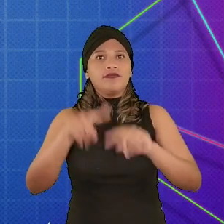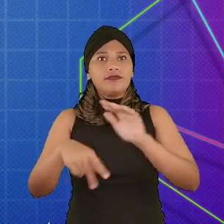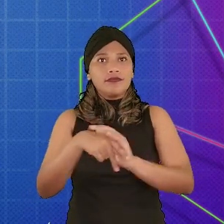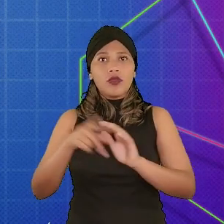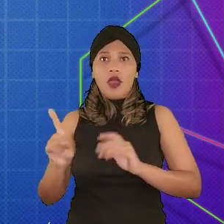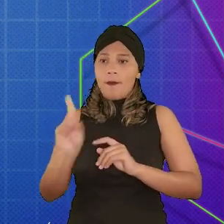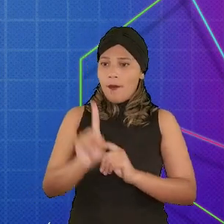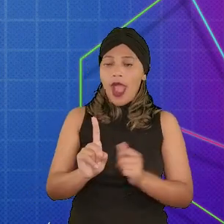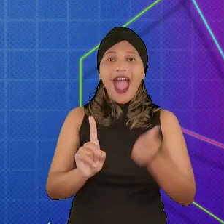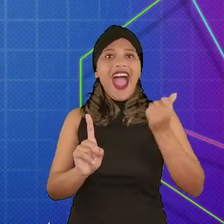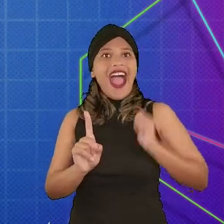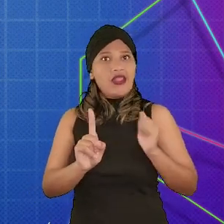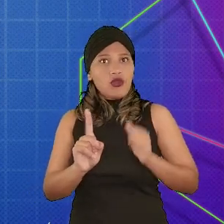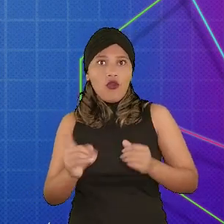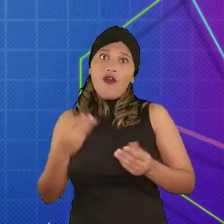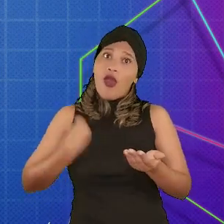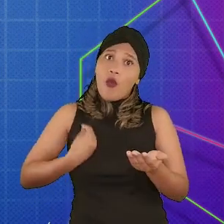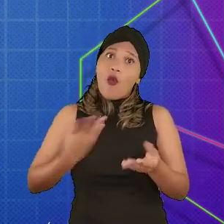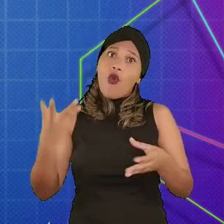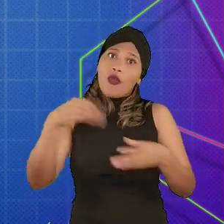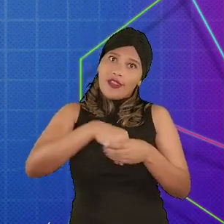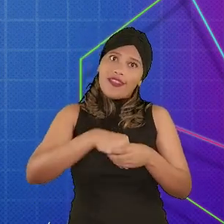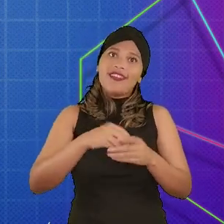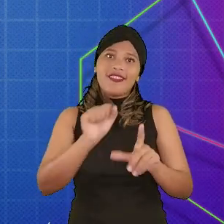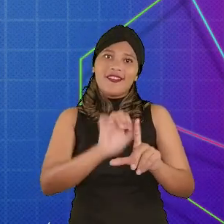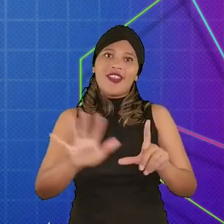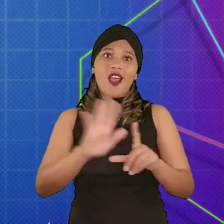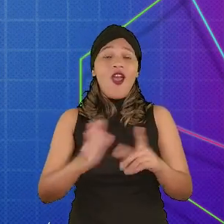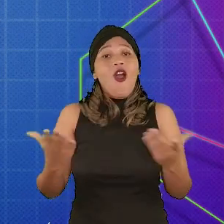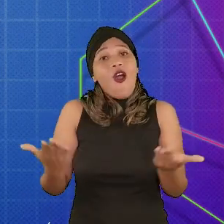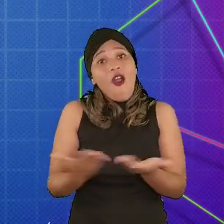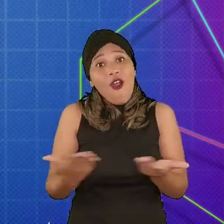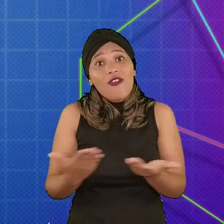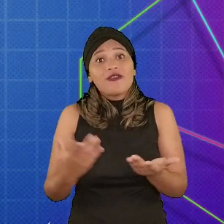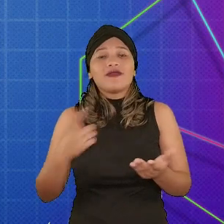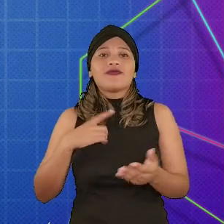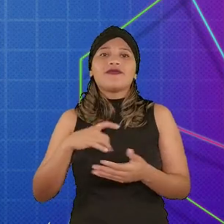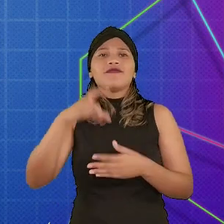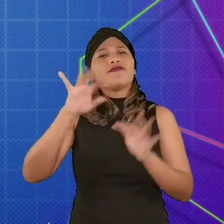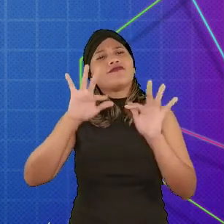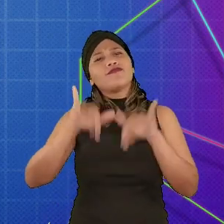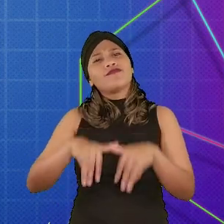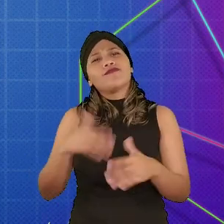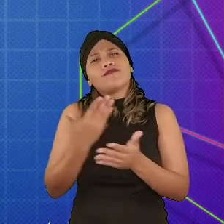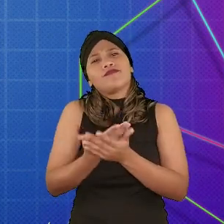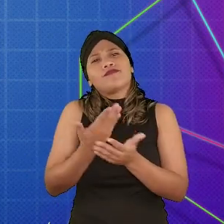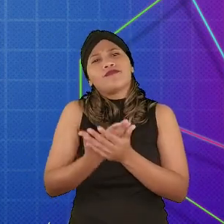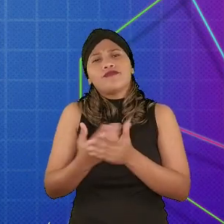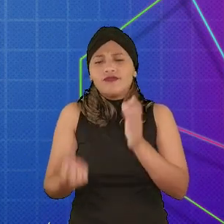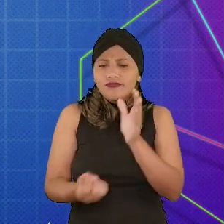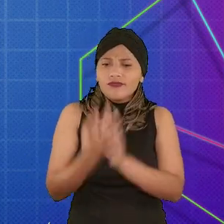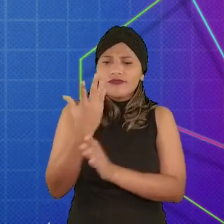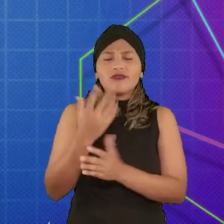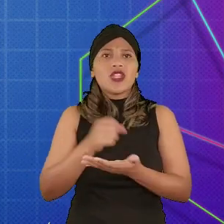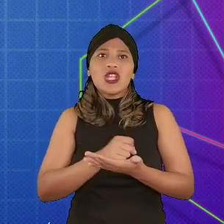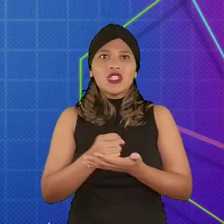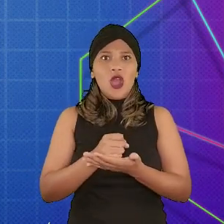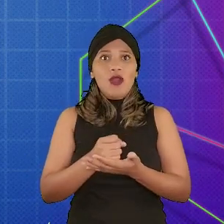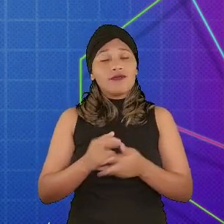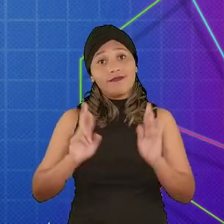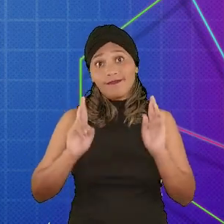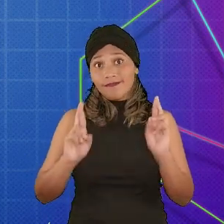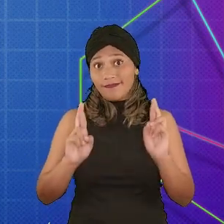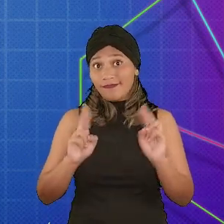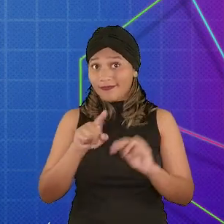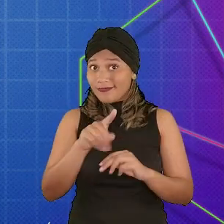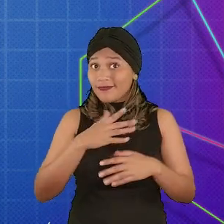os objetos atores que iremos criar para o nosso jogo. Então, galera, hoje a gente está chegando aqui a mais um final de aula para a criação de